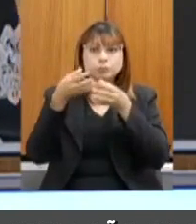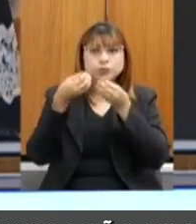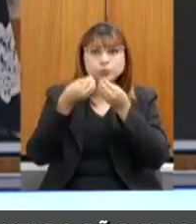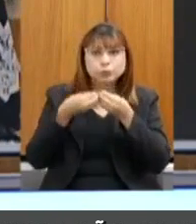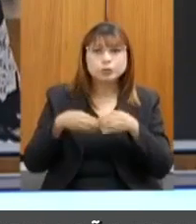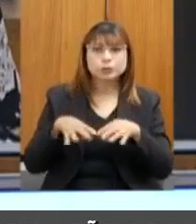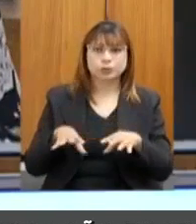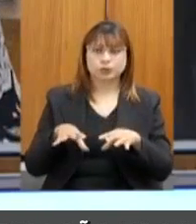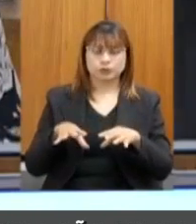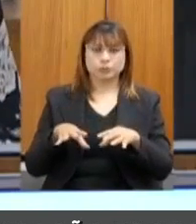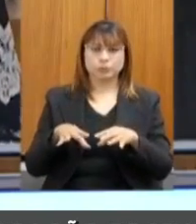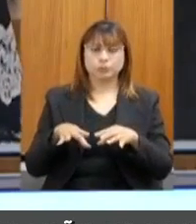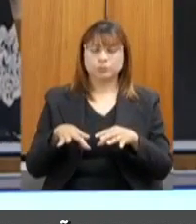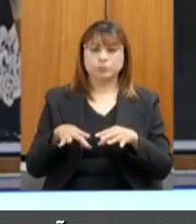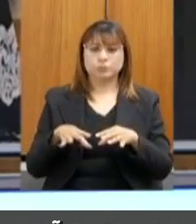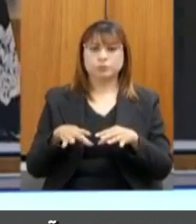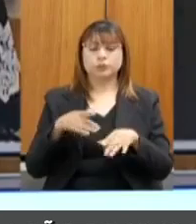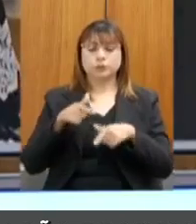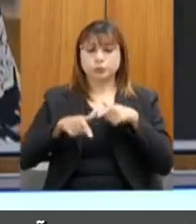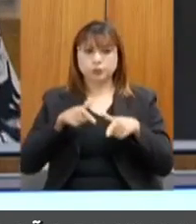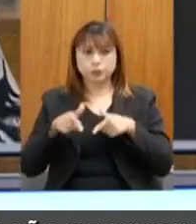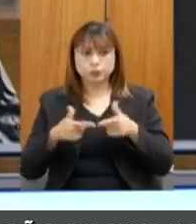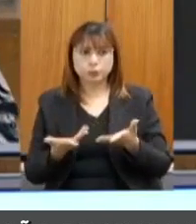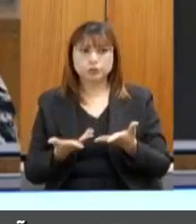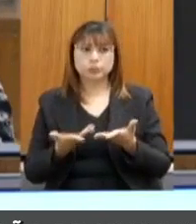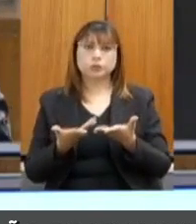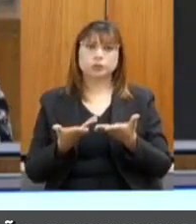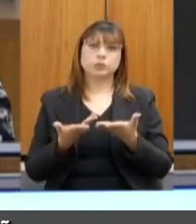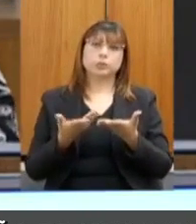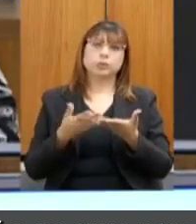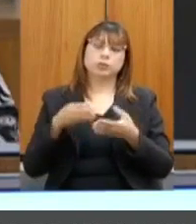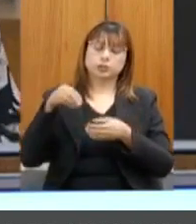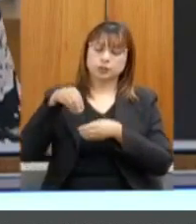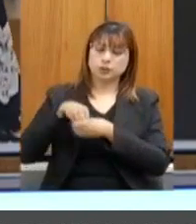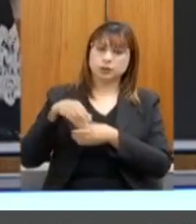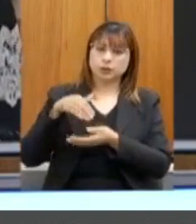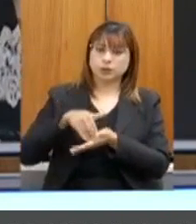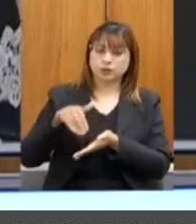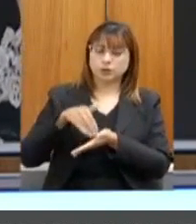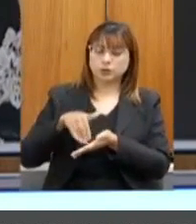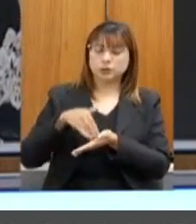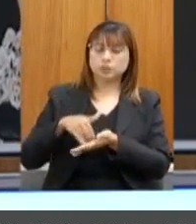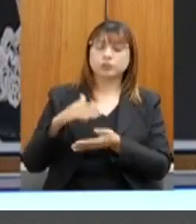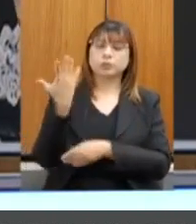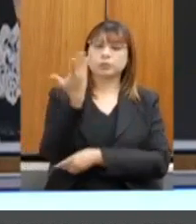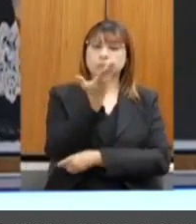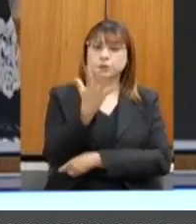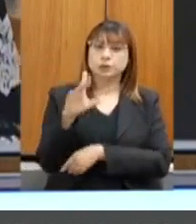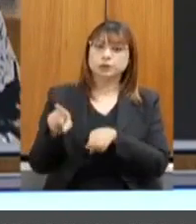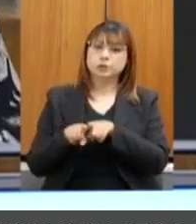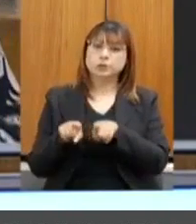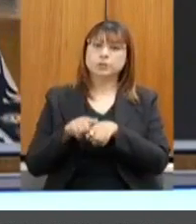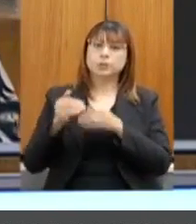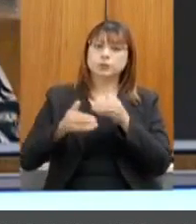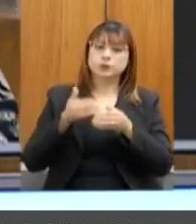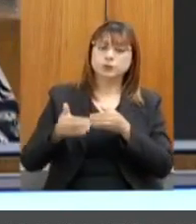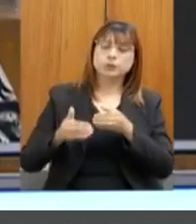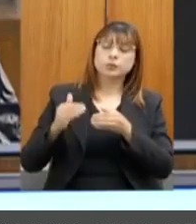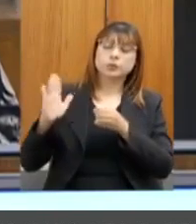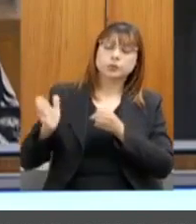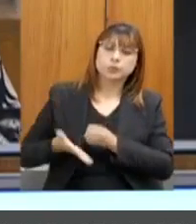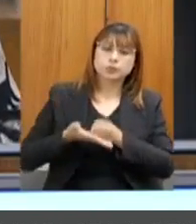sociedade da prestação de serviço público, que a Secretaria de Meio Ambiente e Desenvolvimento Sustentável, e as três instituições